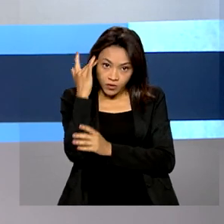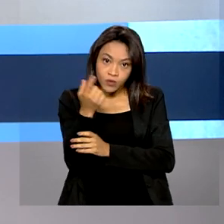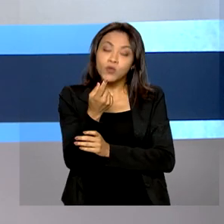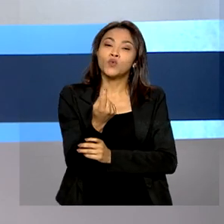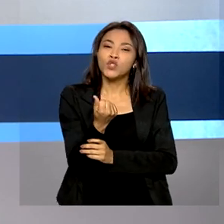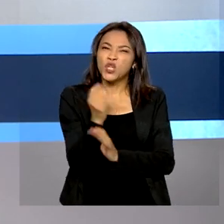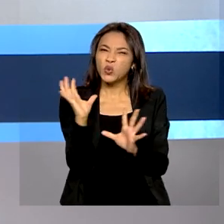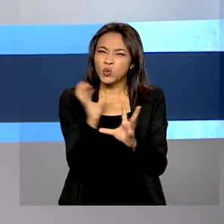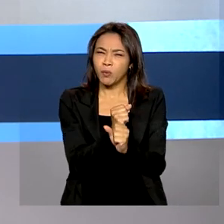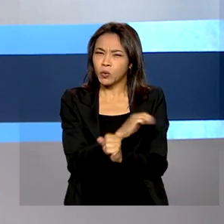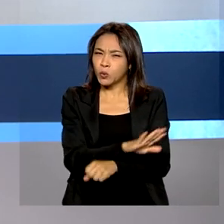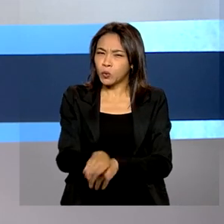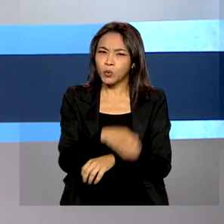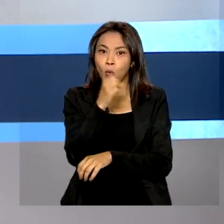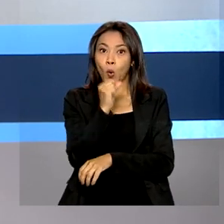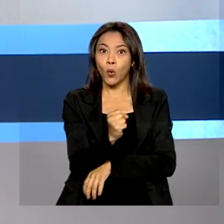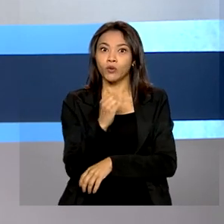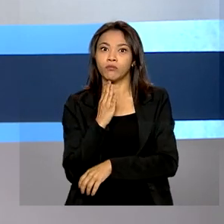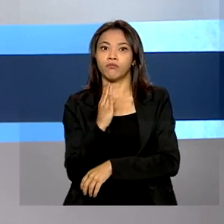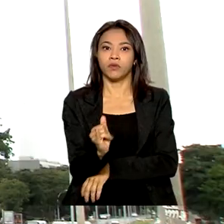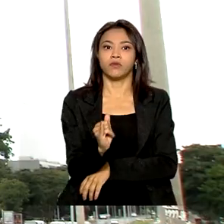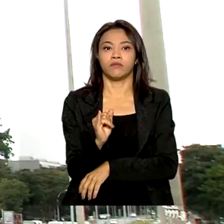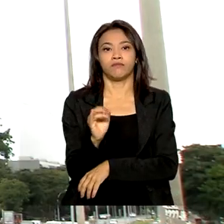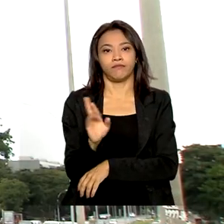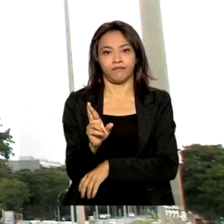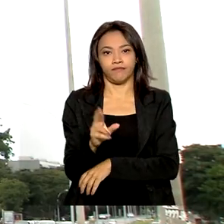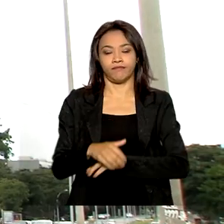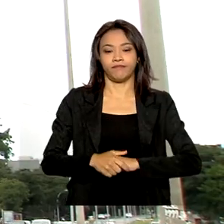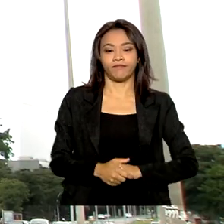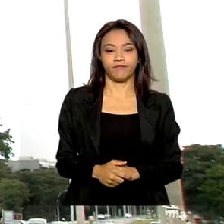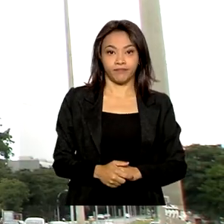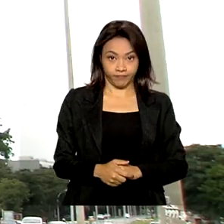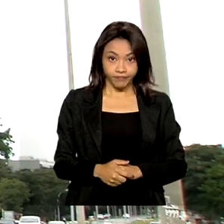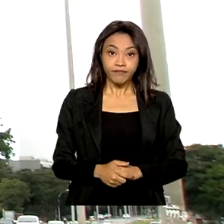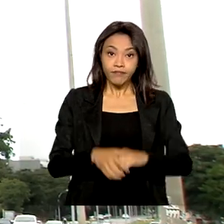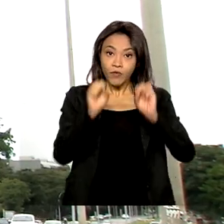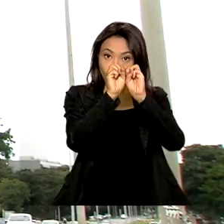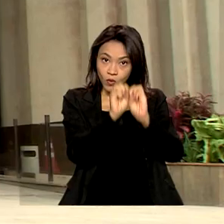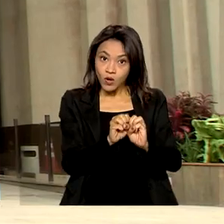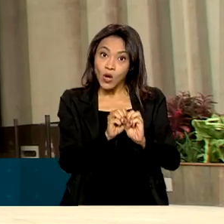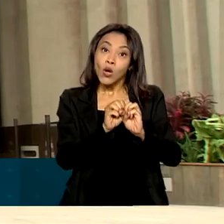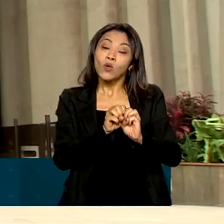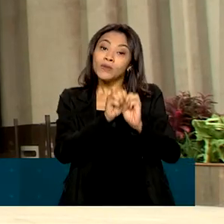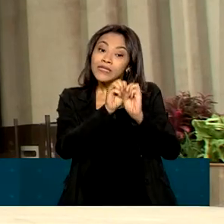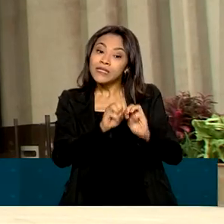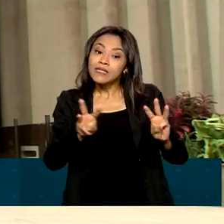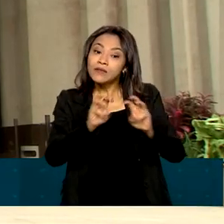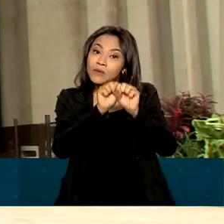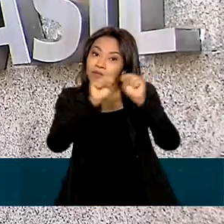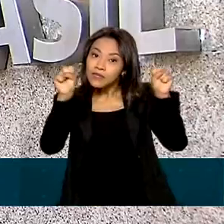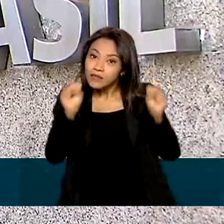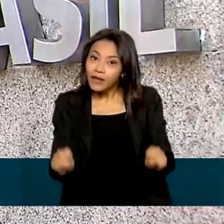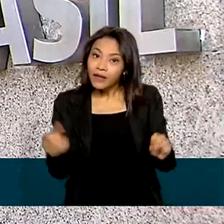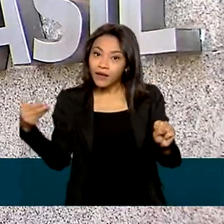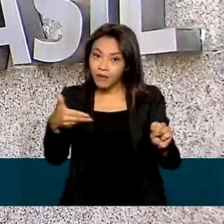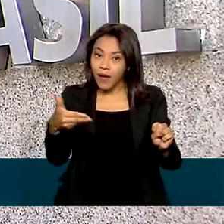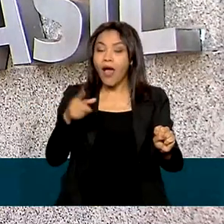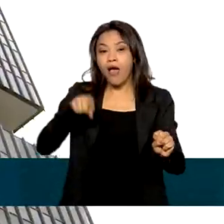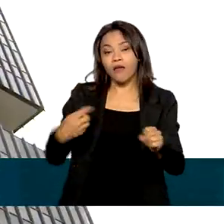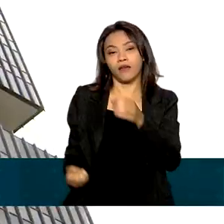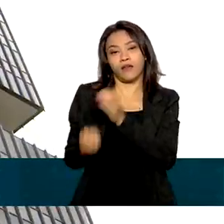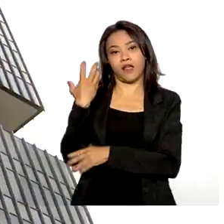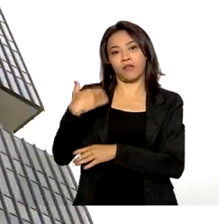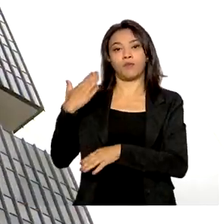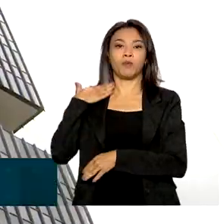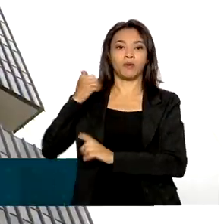ordem de 8 bilhões de reais. O sistema Valores a Receber é um serviço criado pelo Banco Central